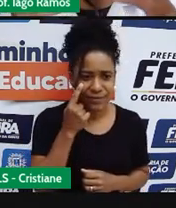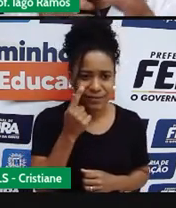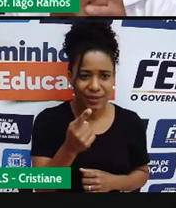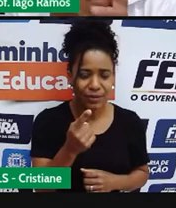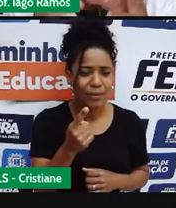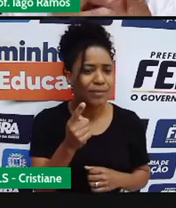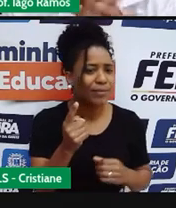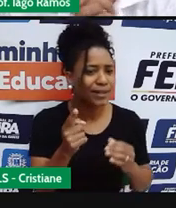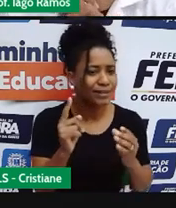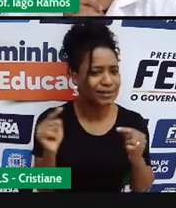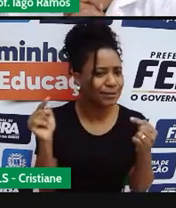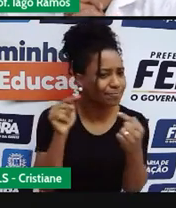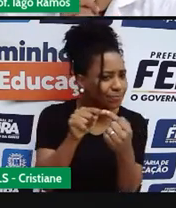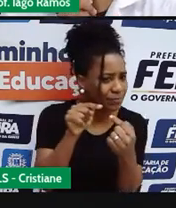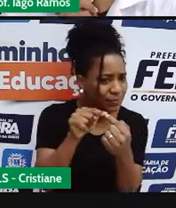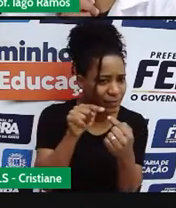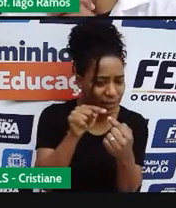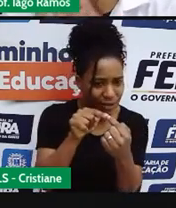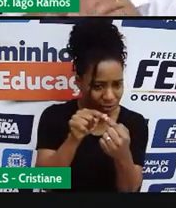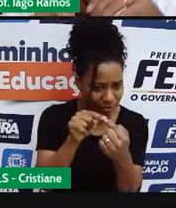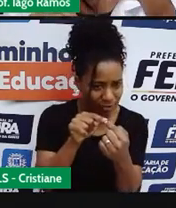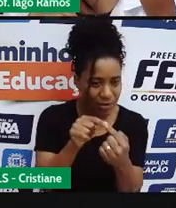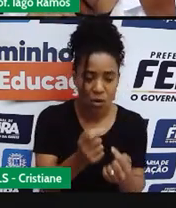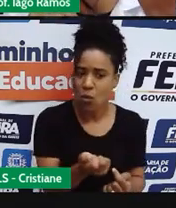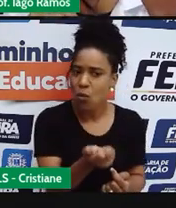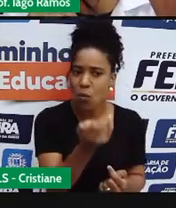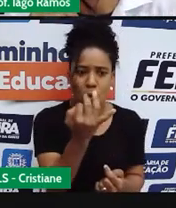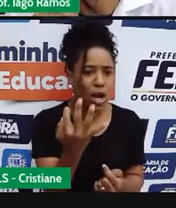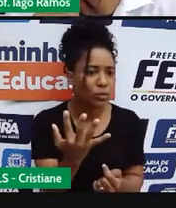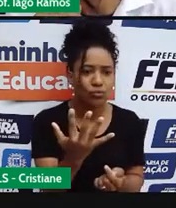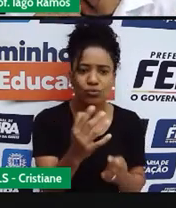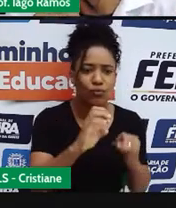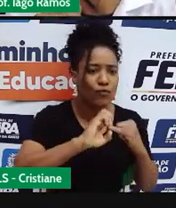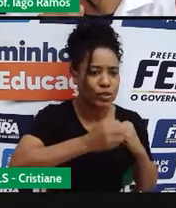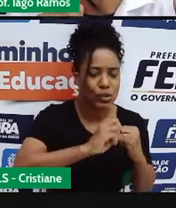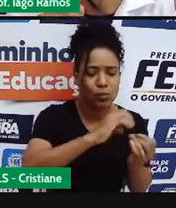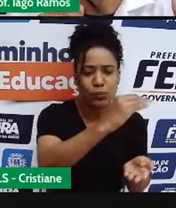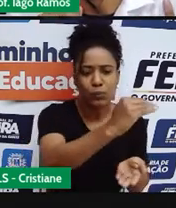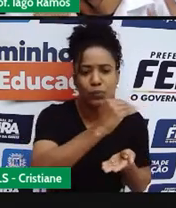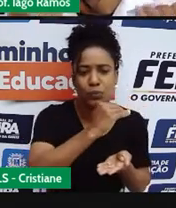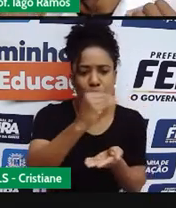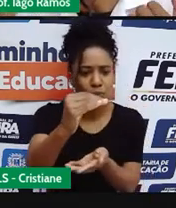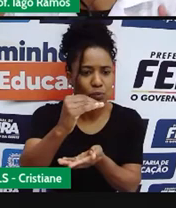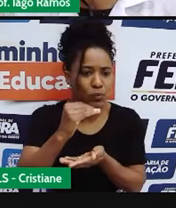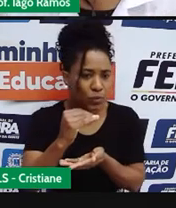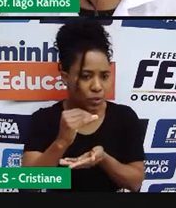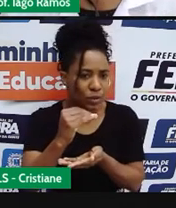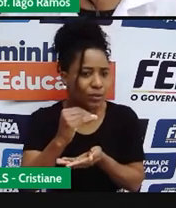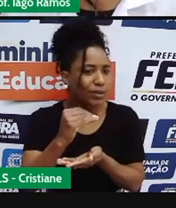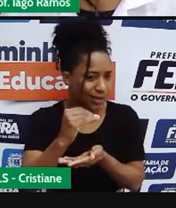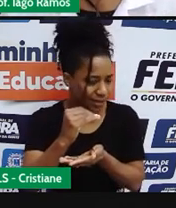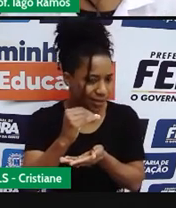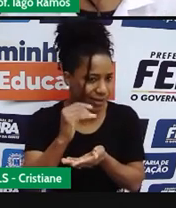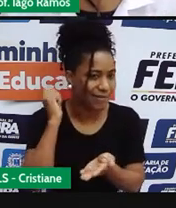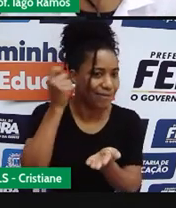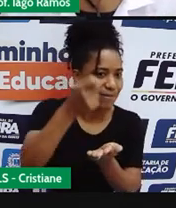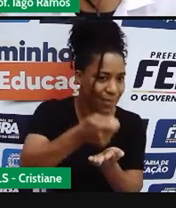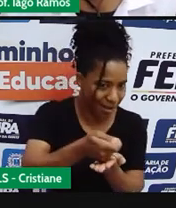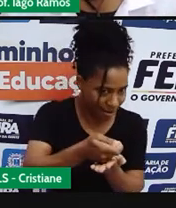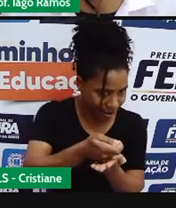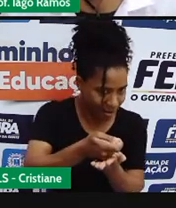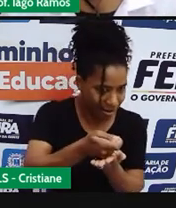comunicação entre a quantidade de feijão que vai ser adquirida e o preço que vai ser pago.